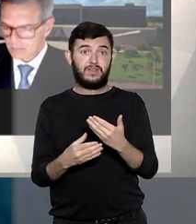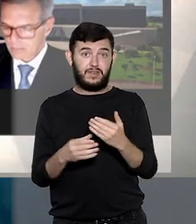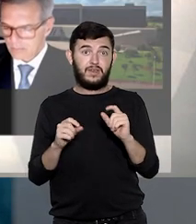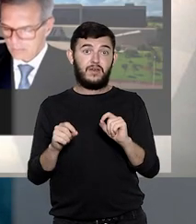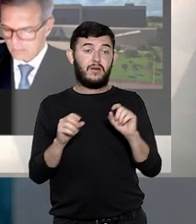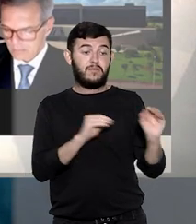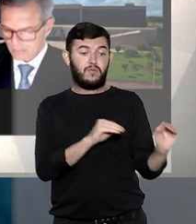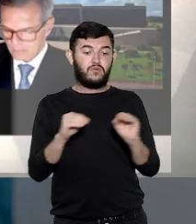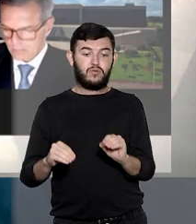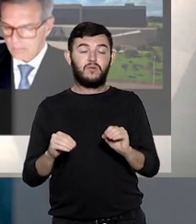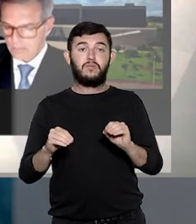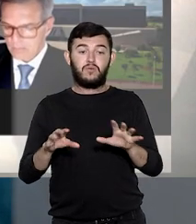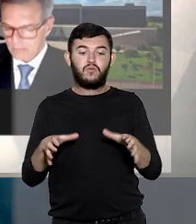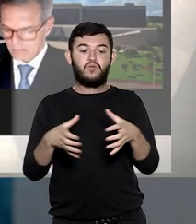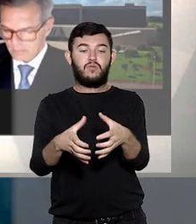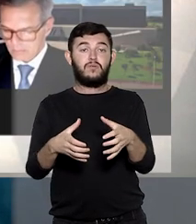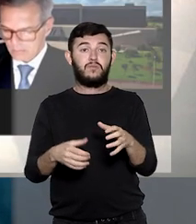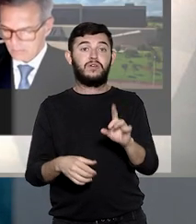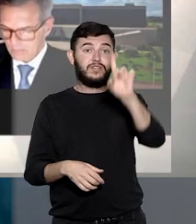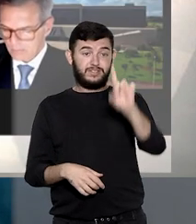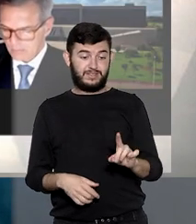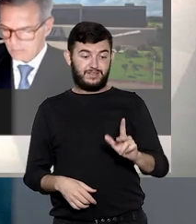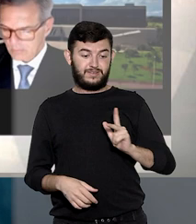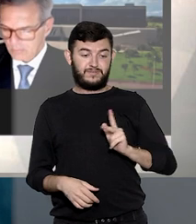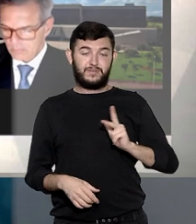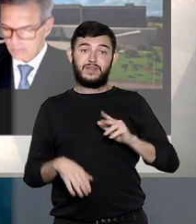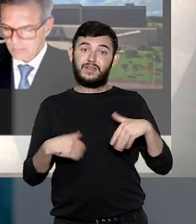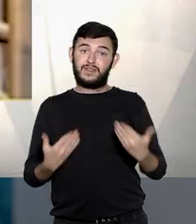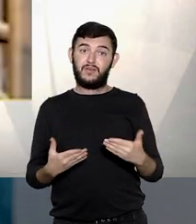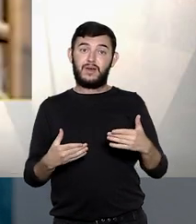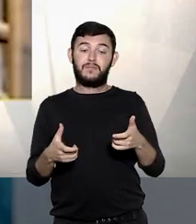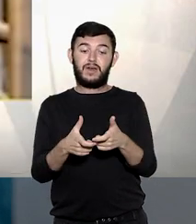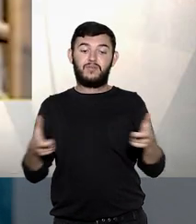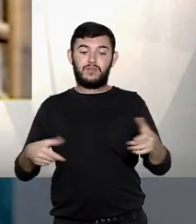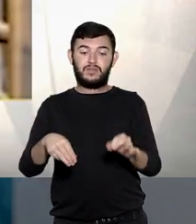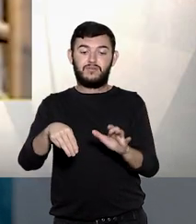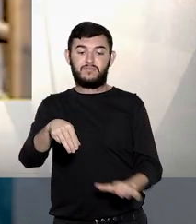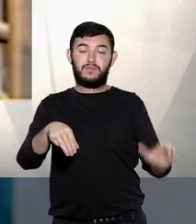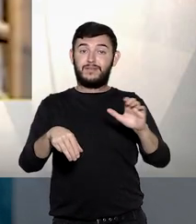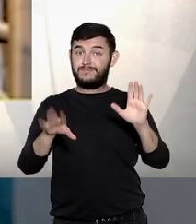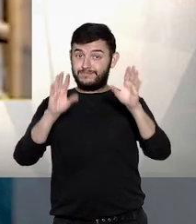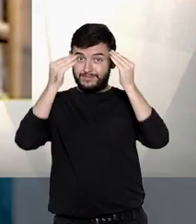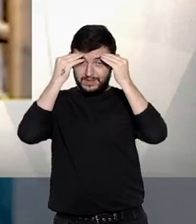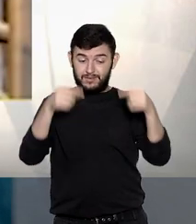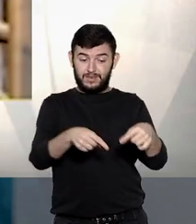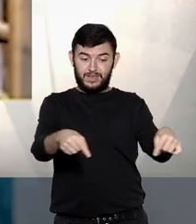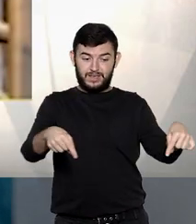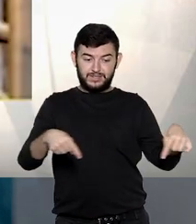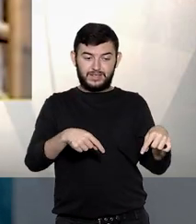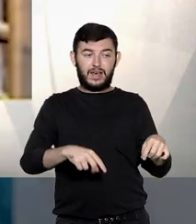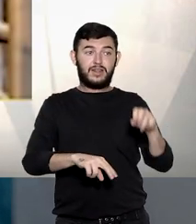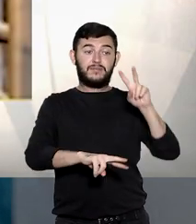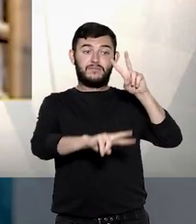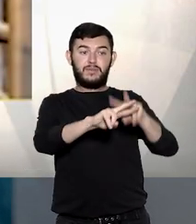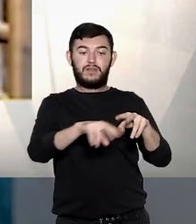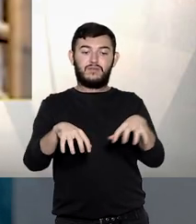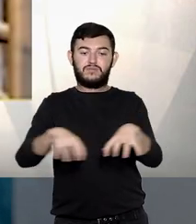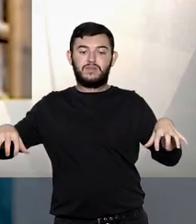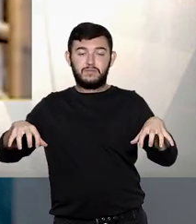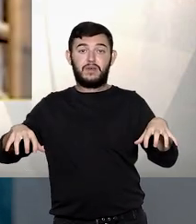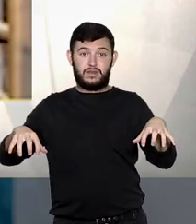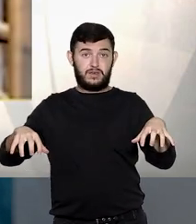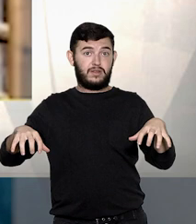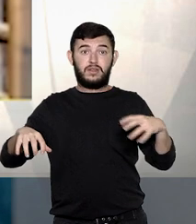afetado para a sessão de direito privado. Por unanimidade, o colegiado entendeu que a prerrogativa da sala de Estado maior